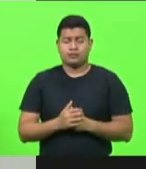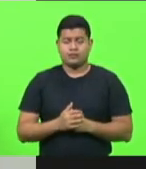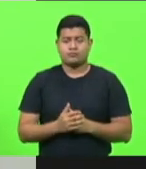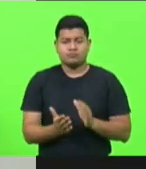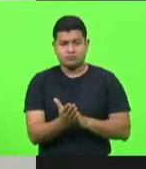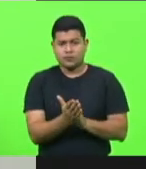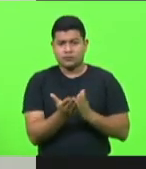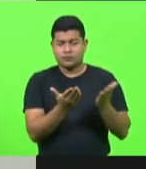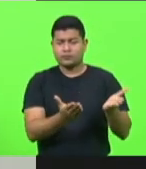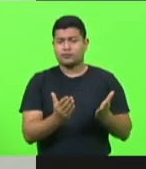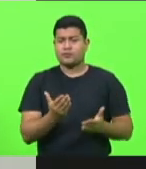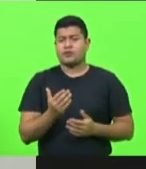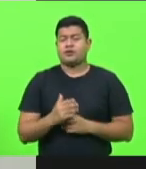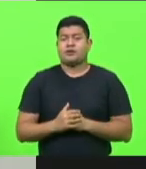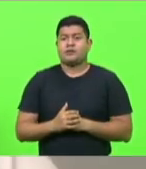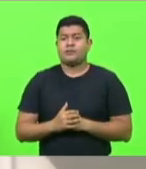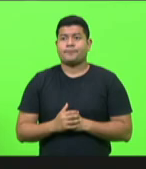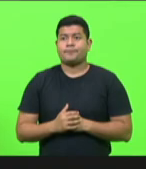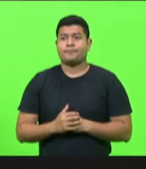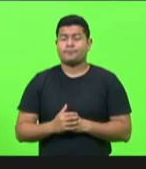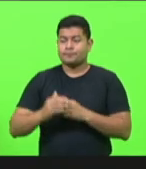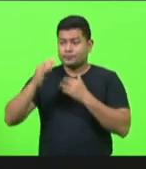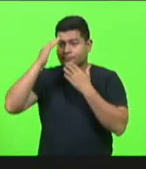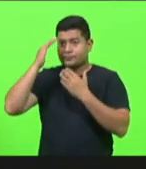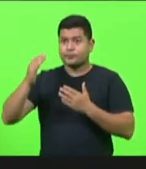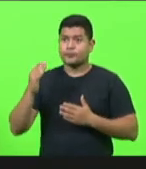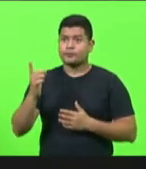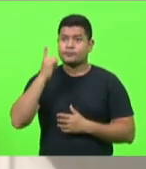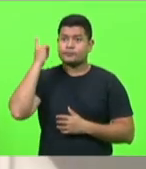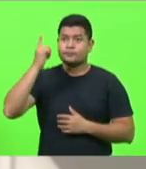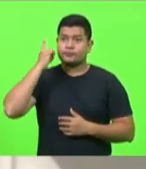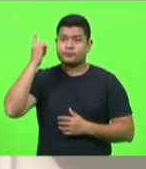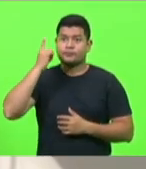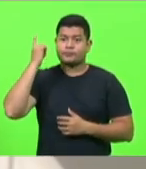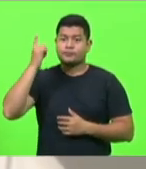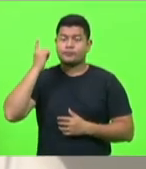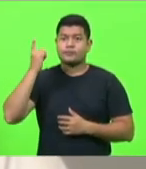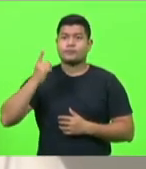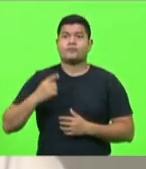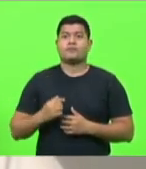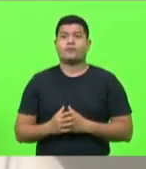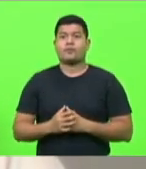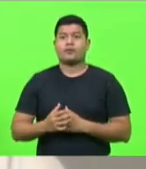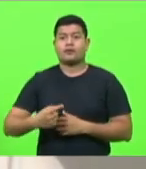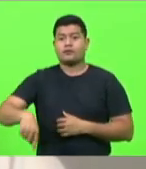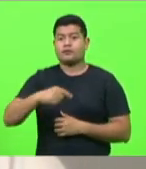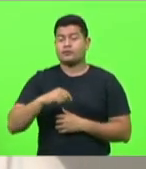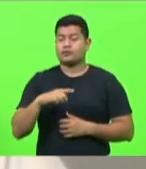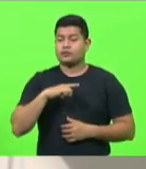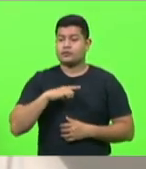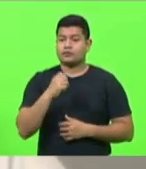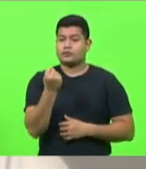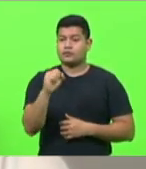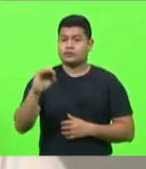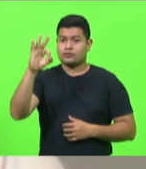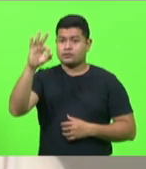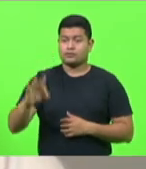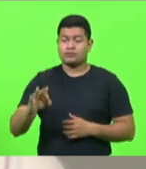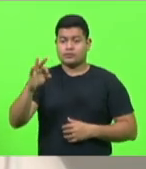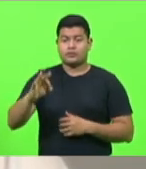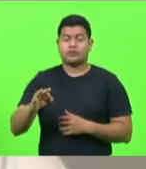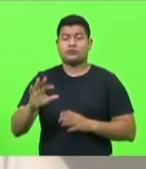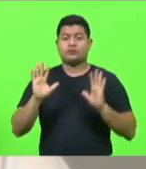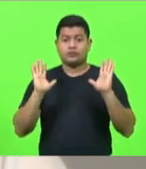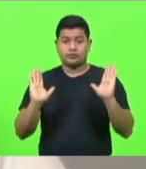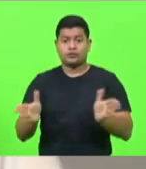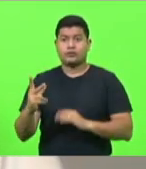à vossa excelência. Eu agradeço, deputado. E vale lembrar que nós estamos com 80% da população catarinense